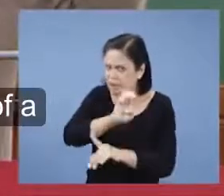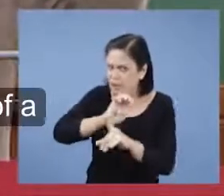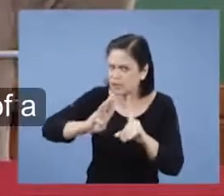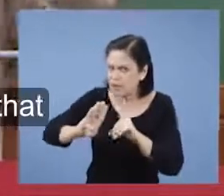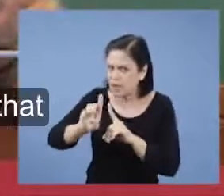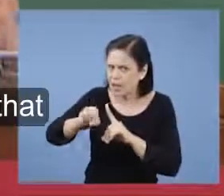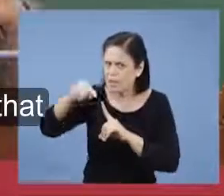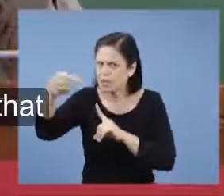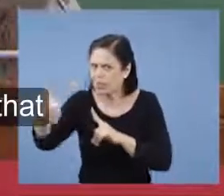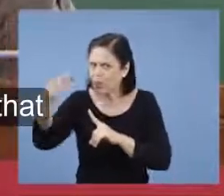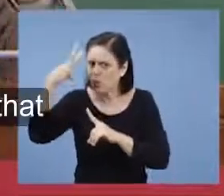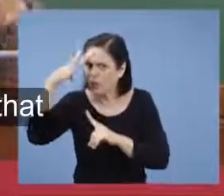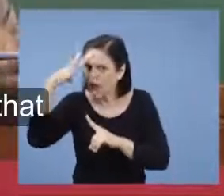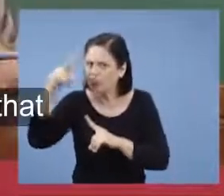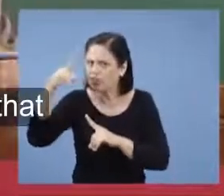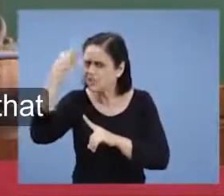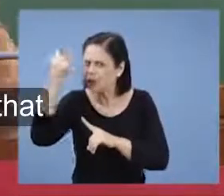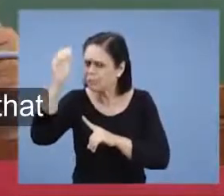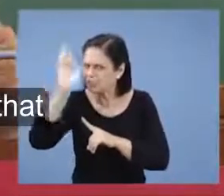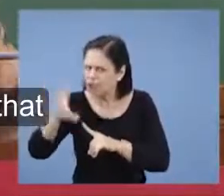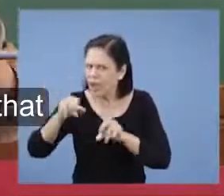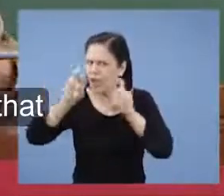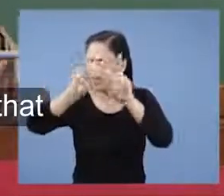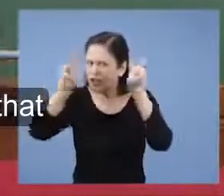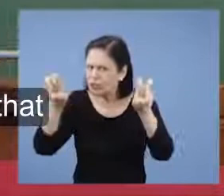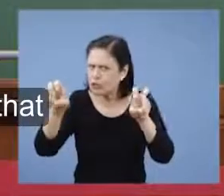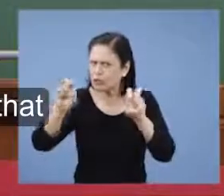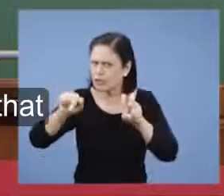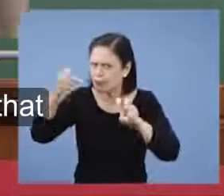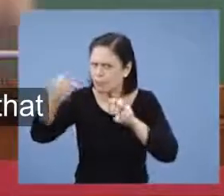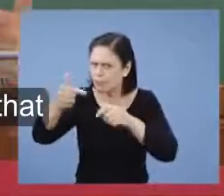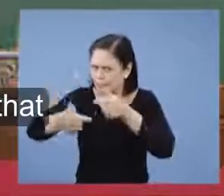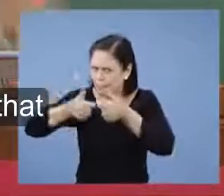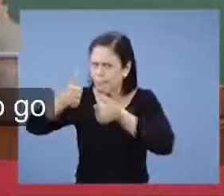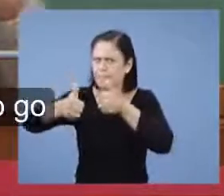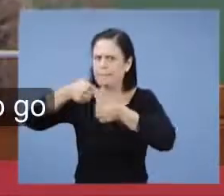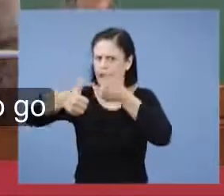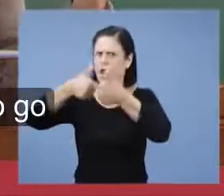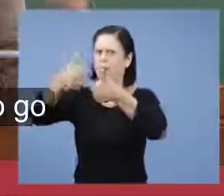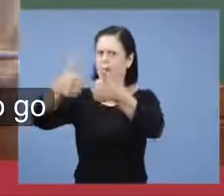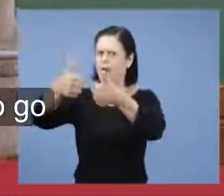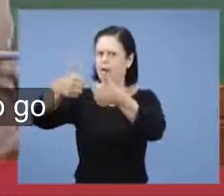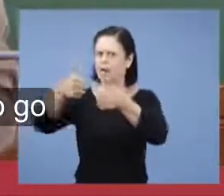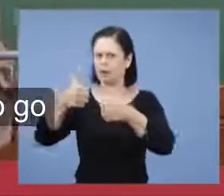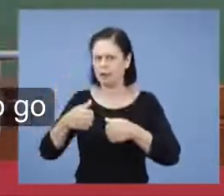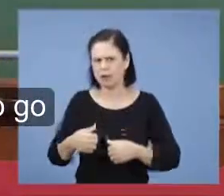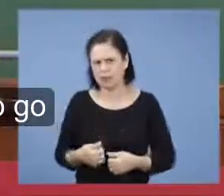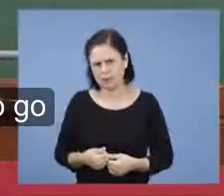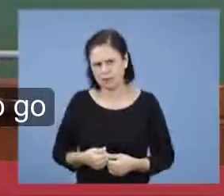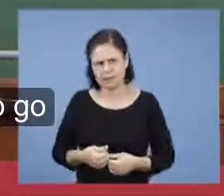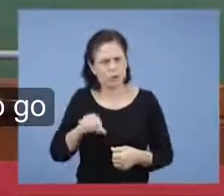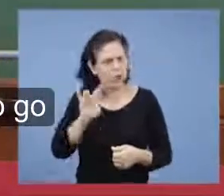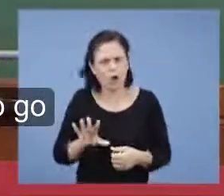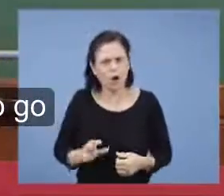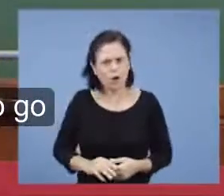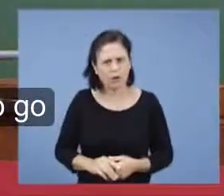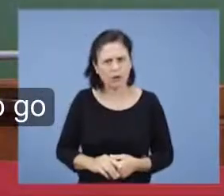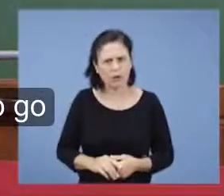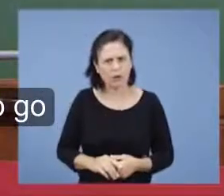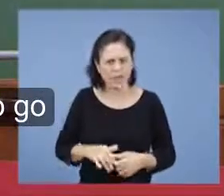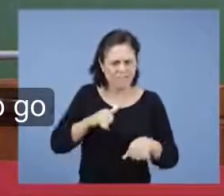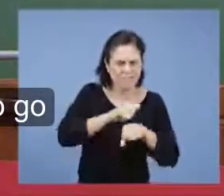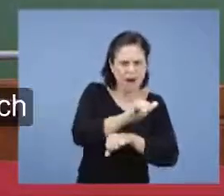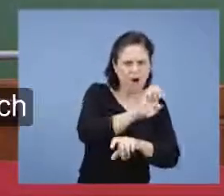fazer parte de uma reunião para melhorar. Aquilo que aquelas irmãs não foram. Simplesmente,